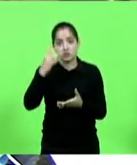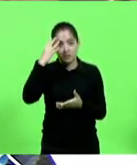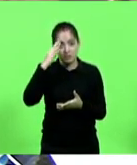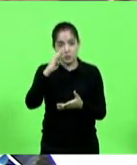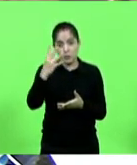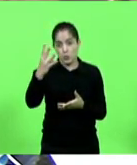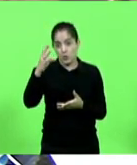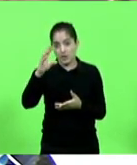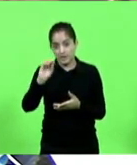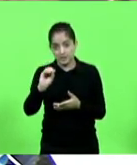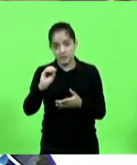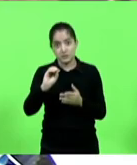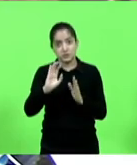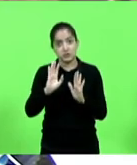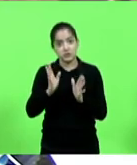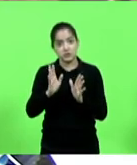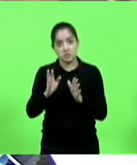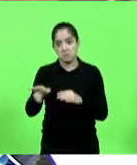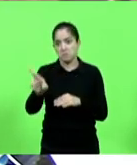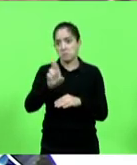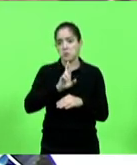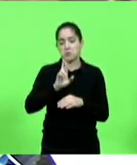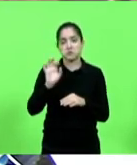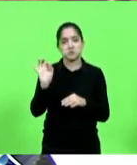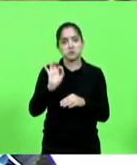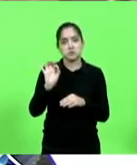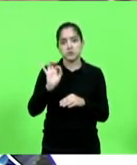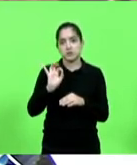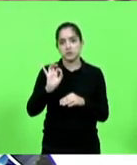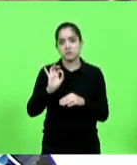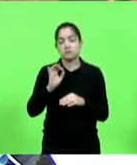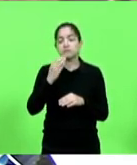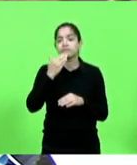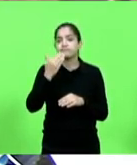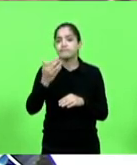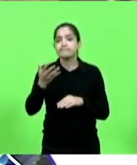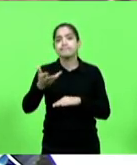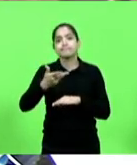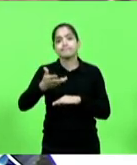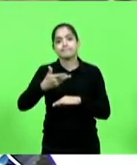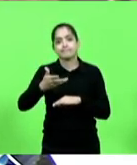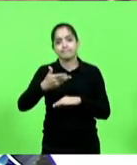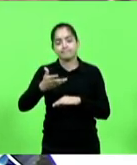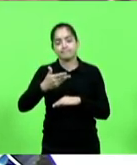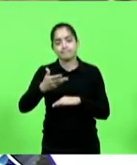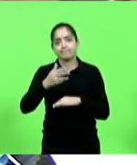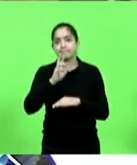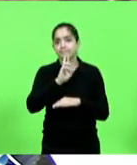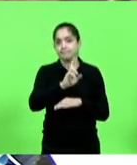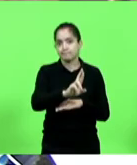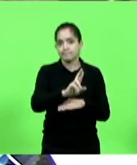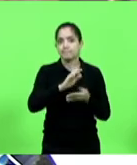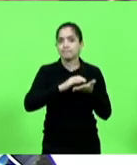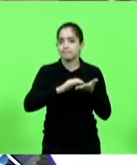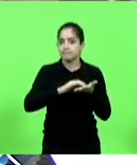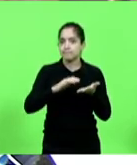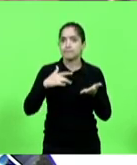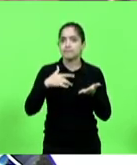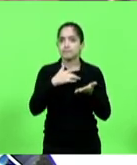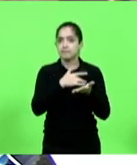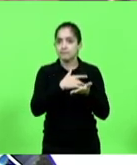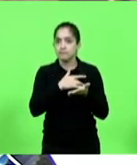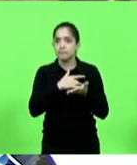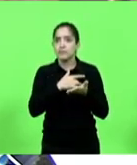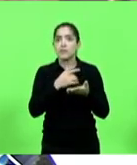eu não recebi a minha resposta ainda. Então, gostaria de pedir celeridade nessa minha resposta, e secretaria de saúde, de fazenda e de